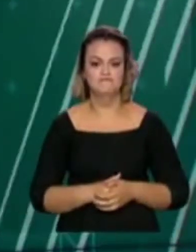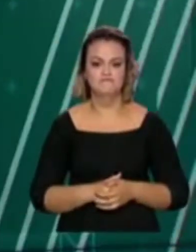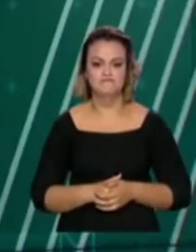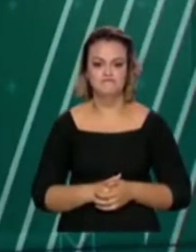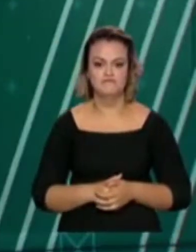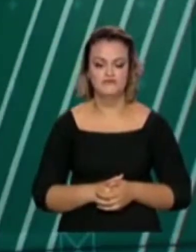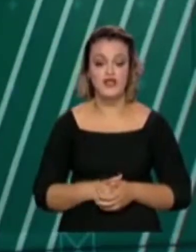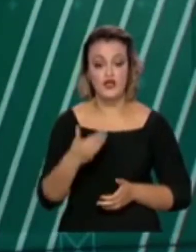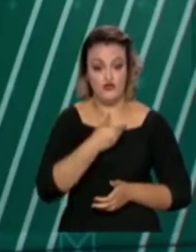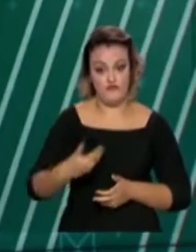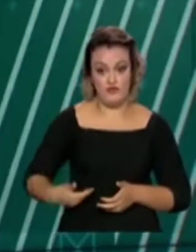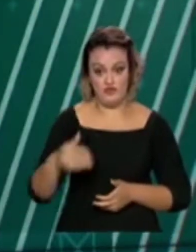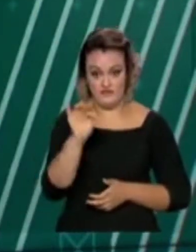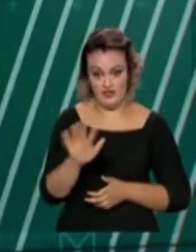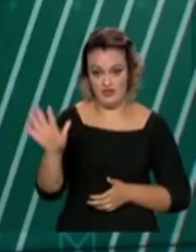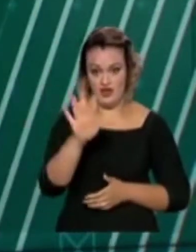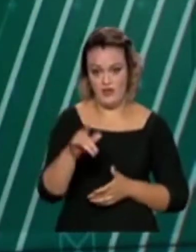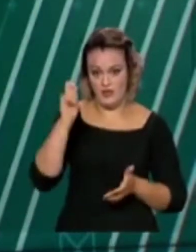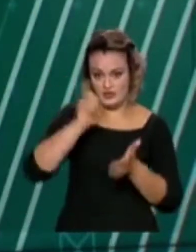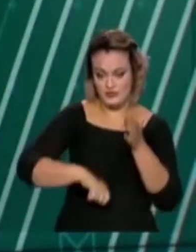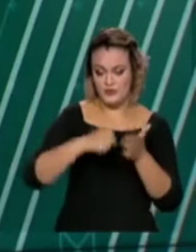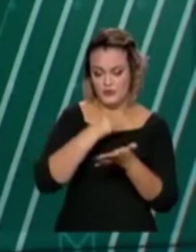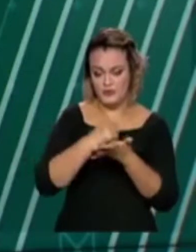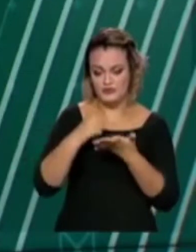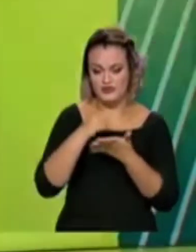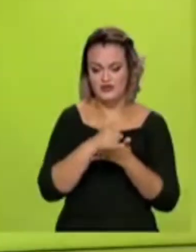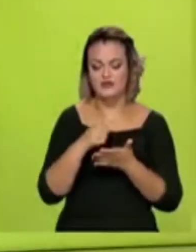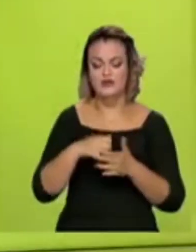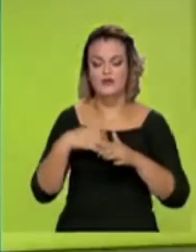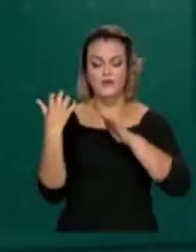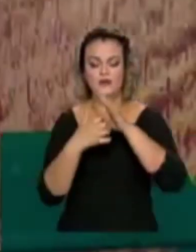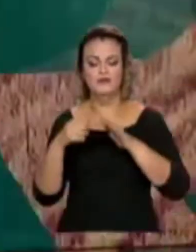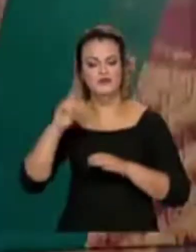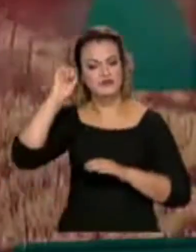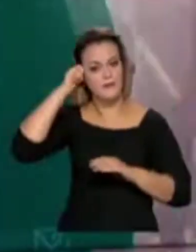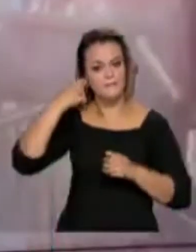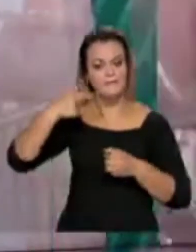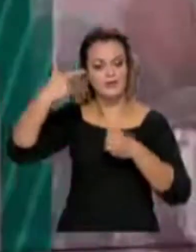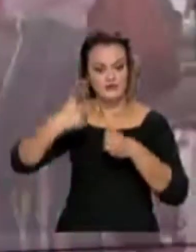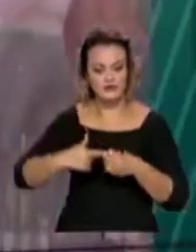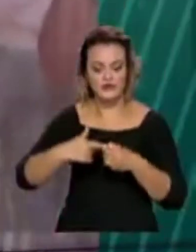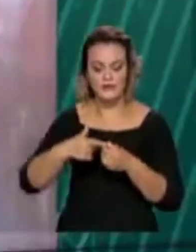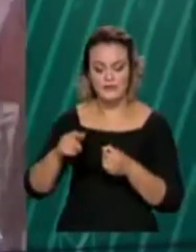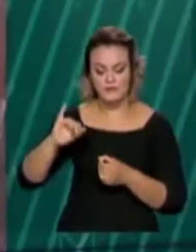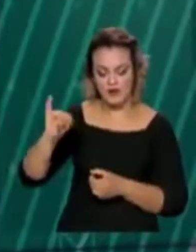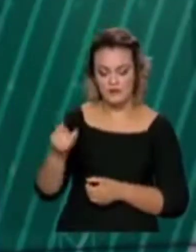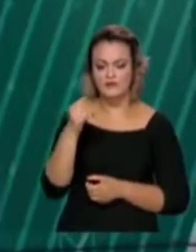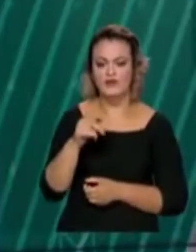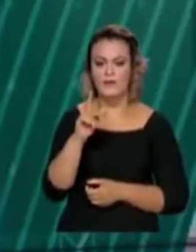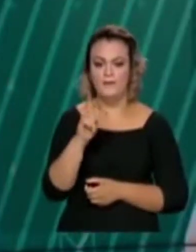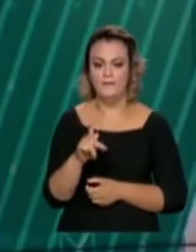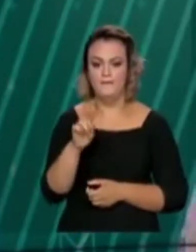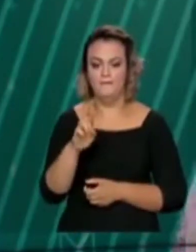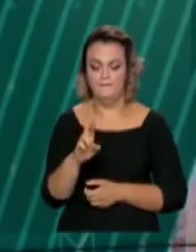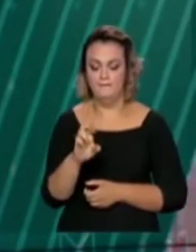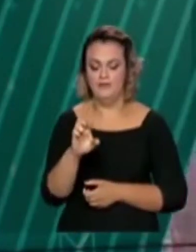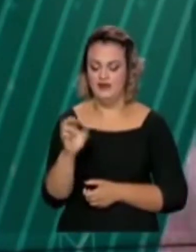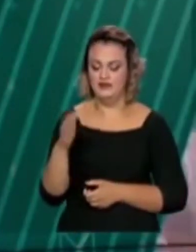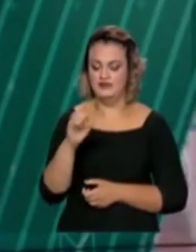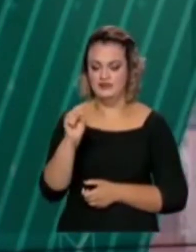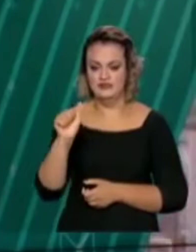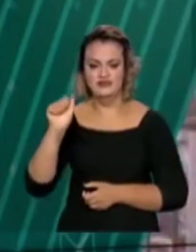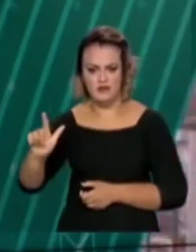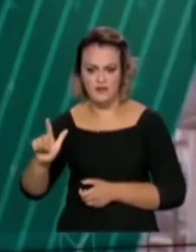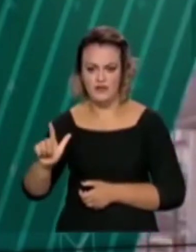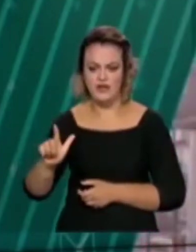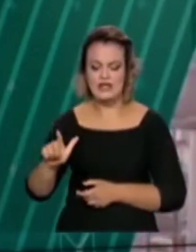O governo federal assinou os contratos com as petroleiras que vão explorar o pré-sal da chamada sessão onerosa, que é um tipo